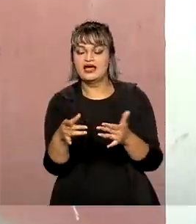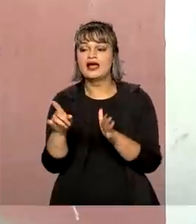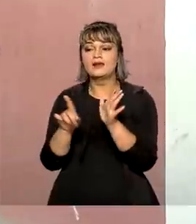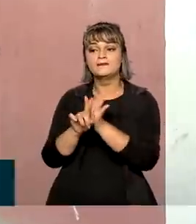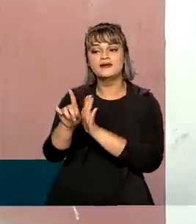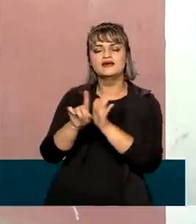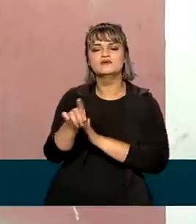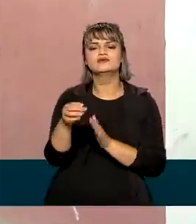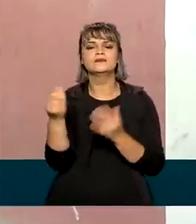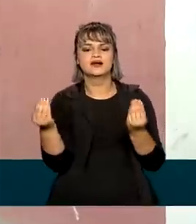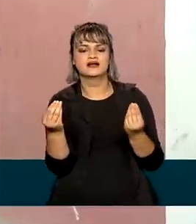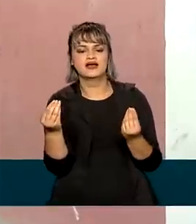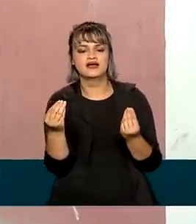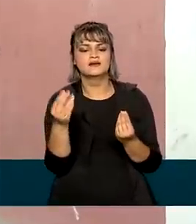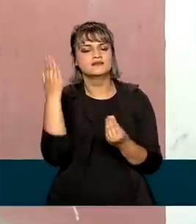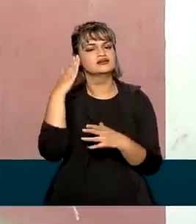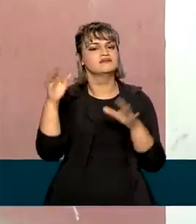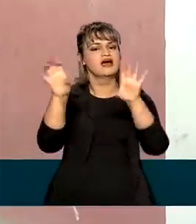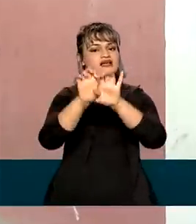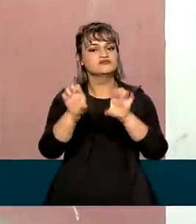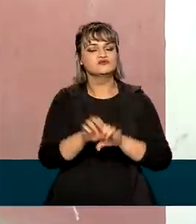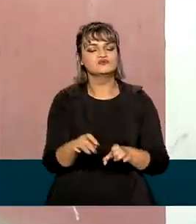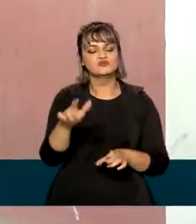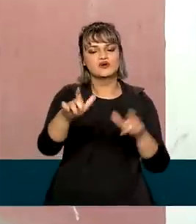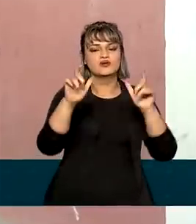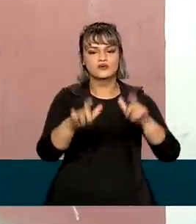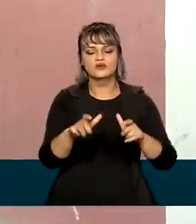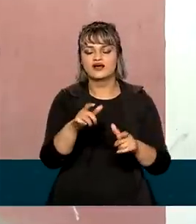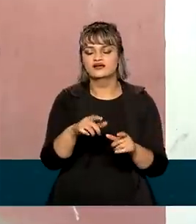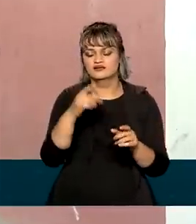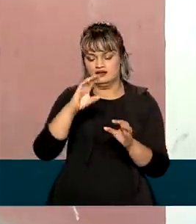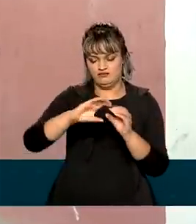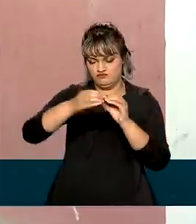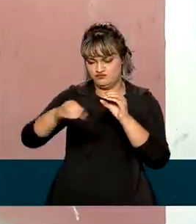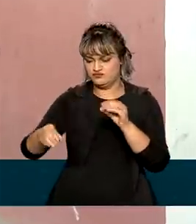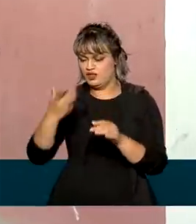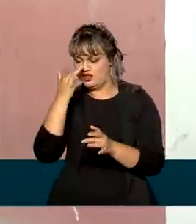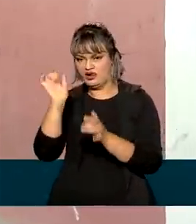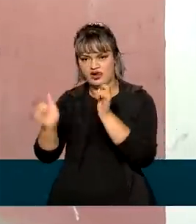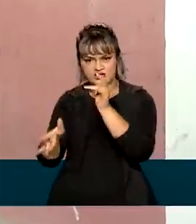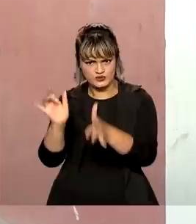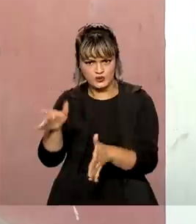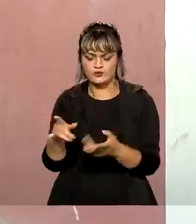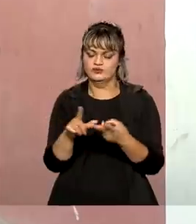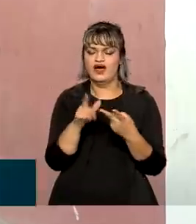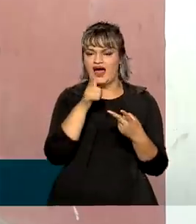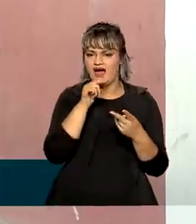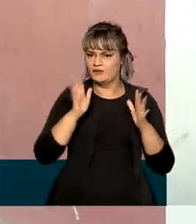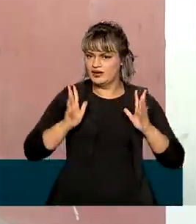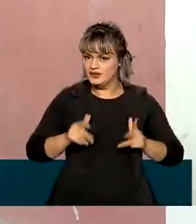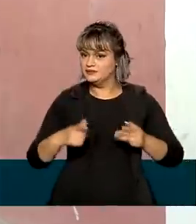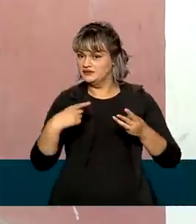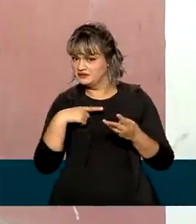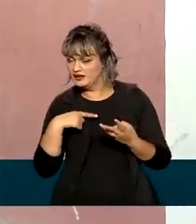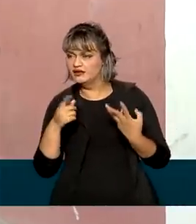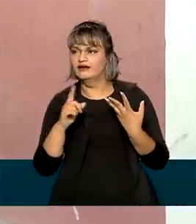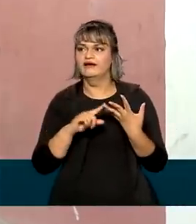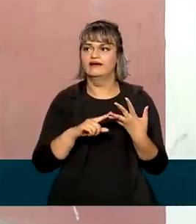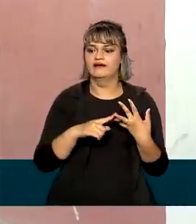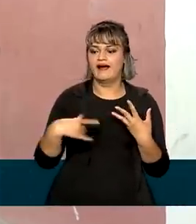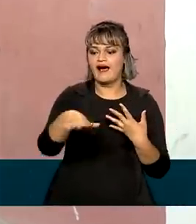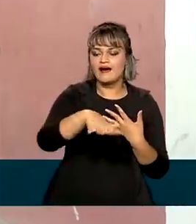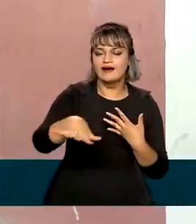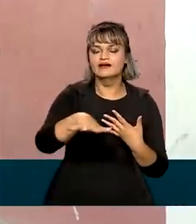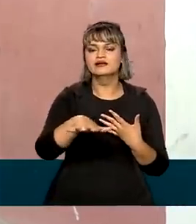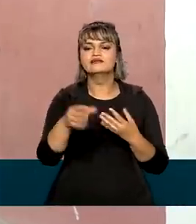perguntas para cobrir a infraestrutura de um local. Se tem esgoto, se tem água encanada, como está aquela